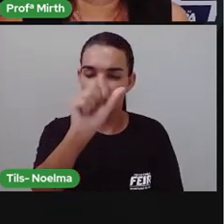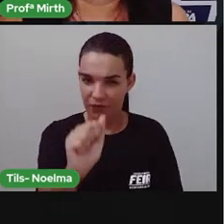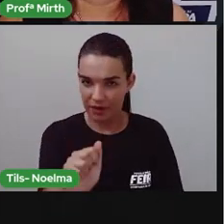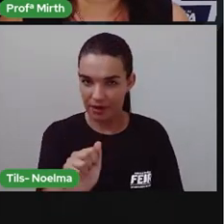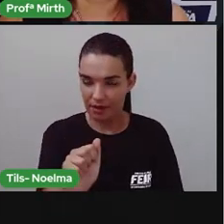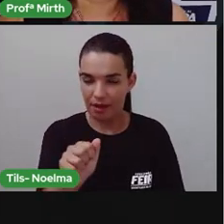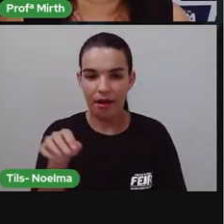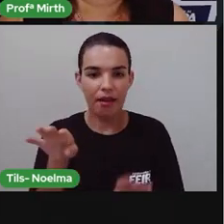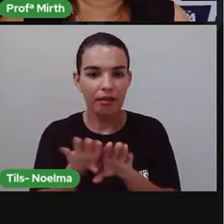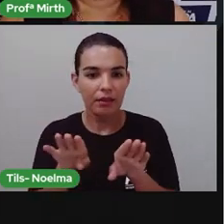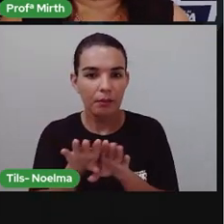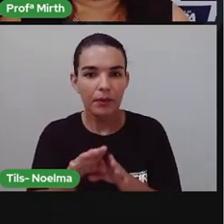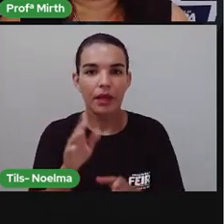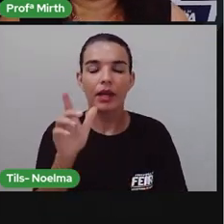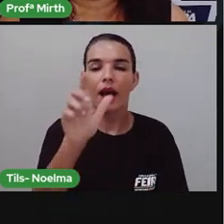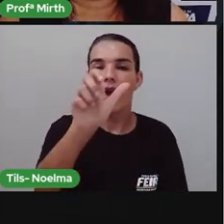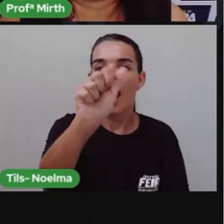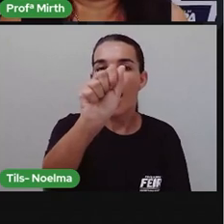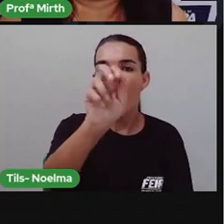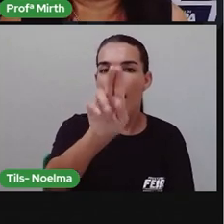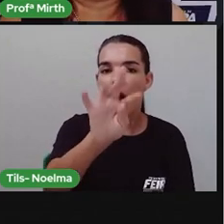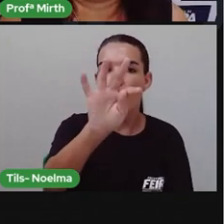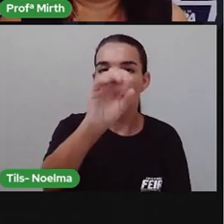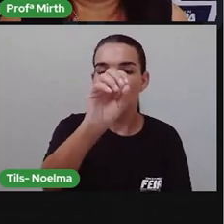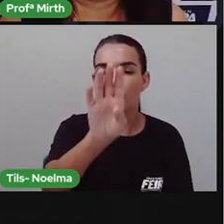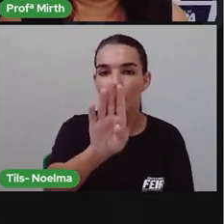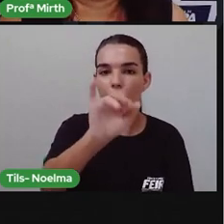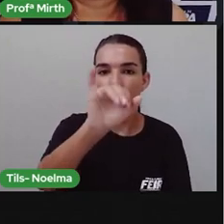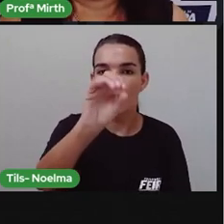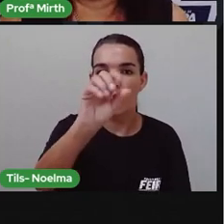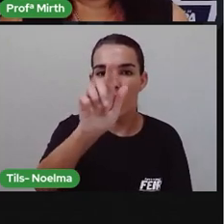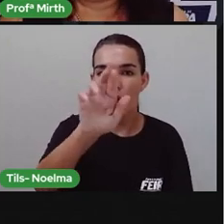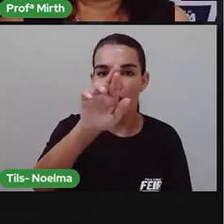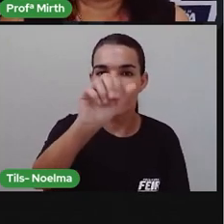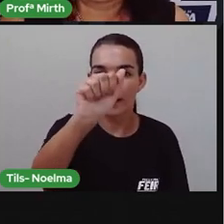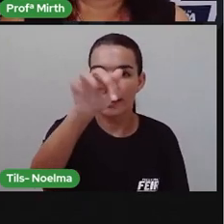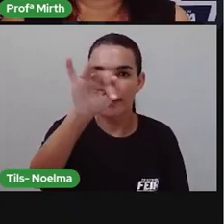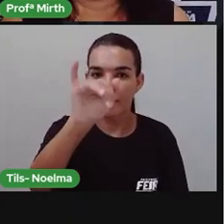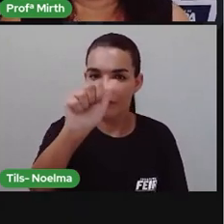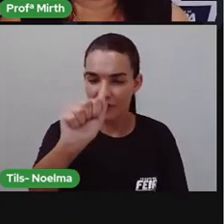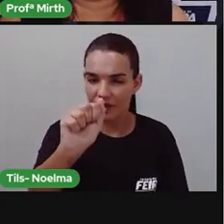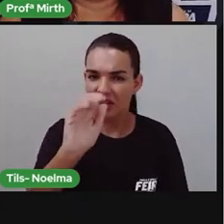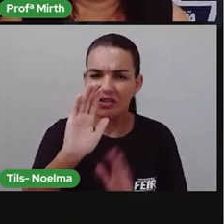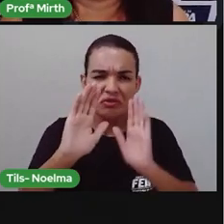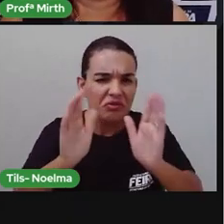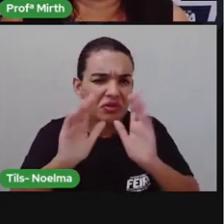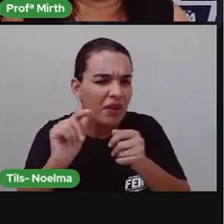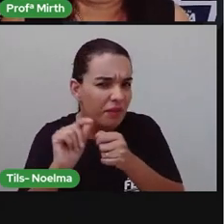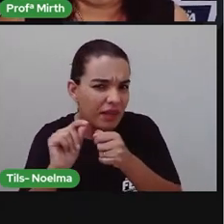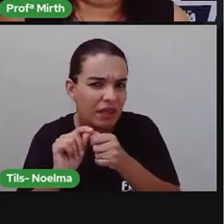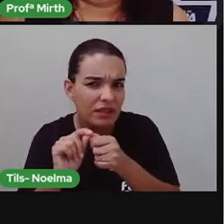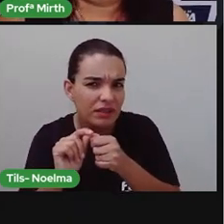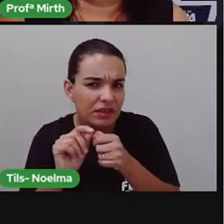fizeram? Vocês já leram uma biografia? Ou já fizeram uma autobiografia?